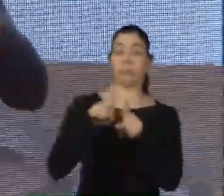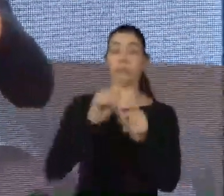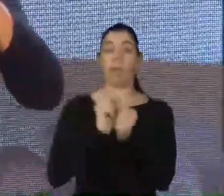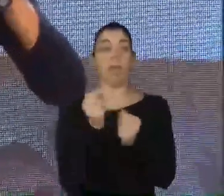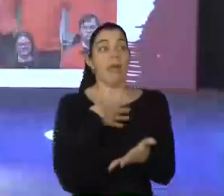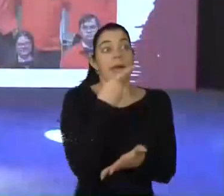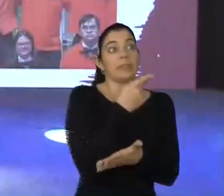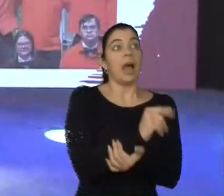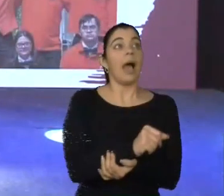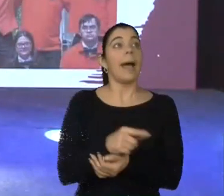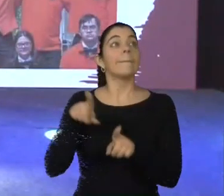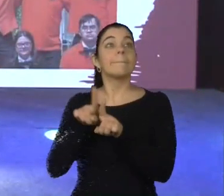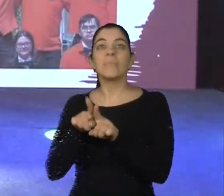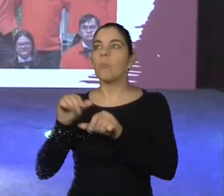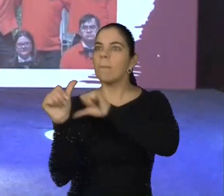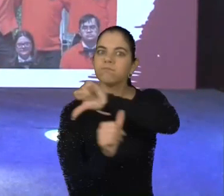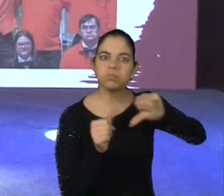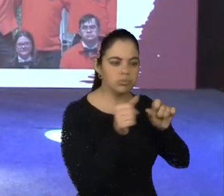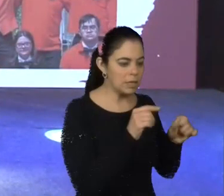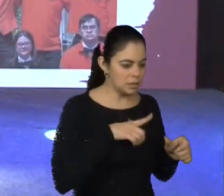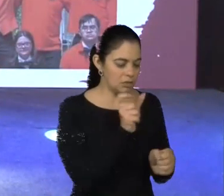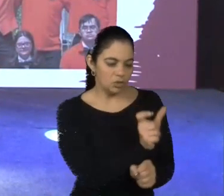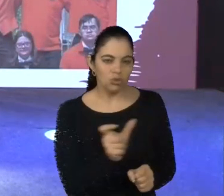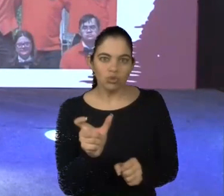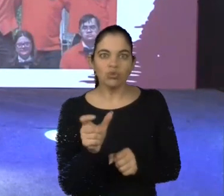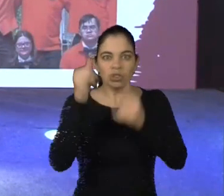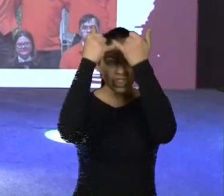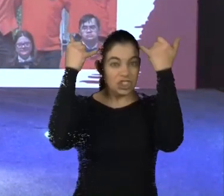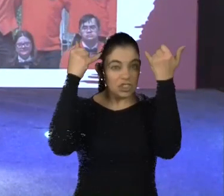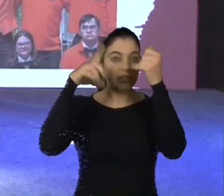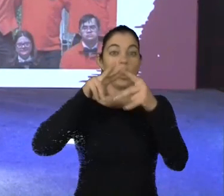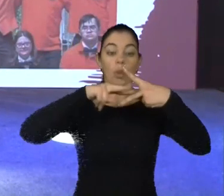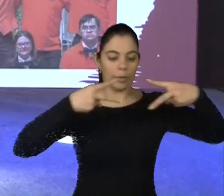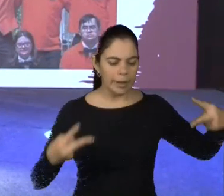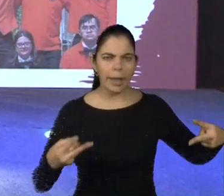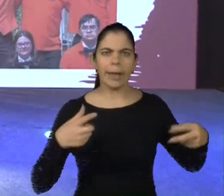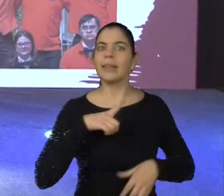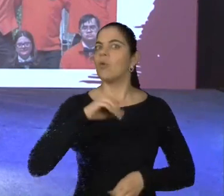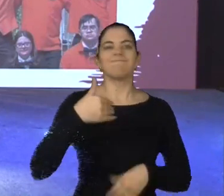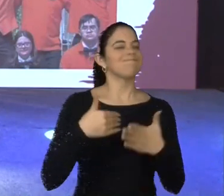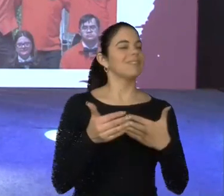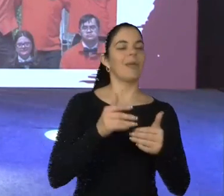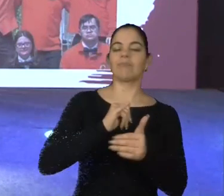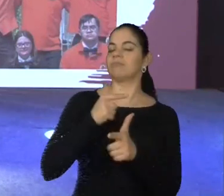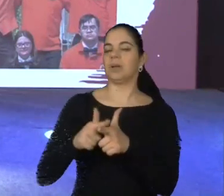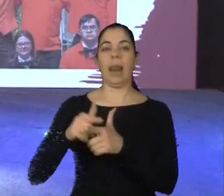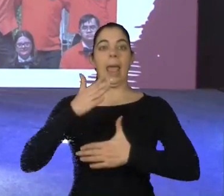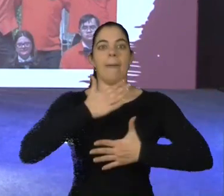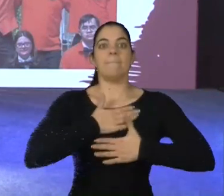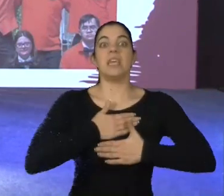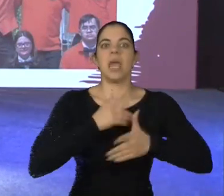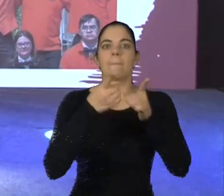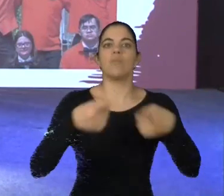acondroplasia, que eu tenho uma mutação, uma troca ali no nosso DNA, não importa. É a minha orquestra.